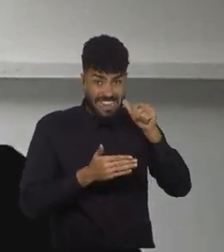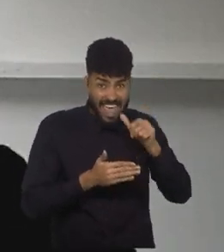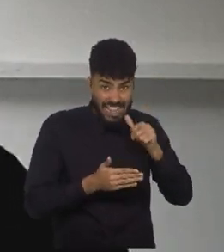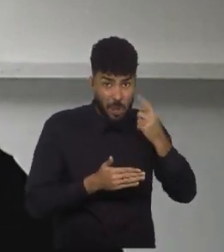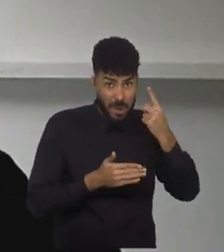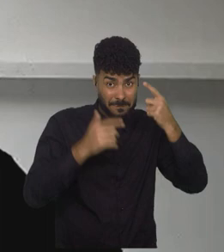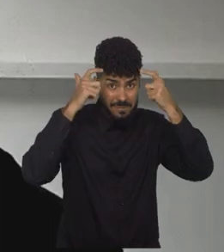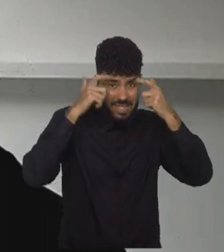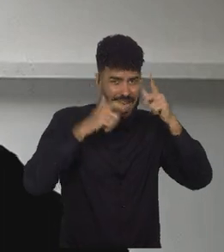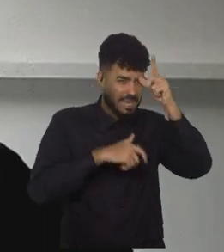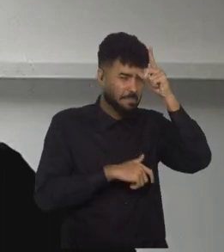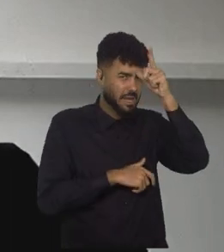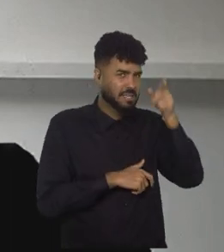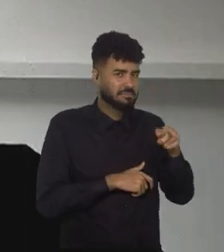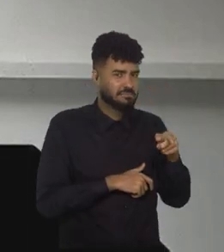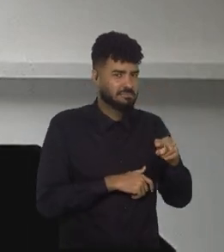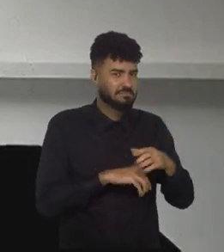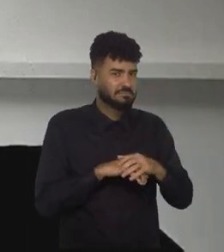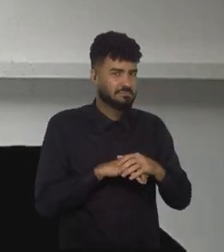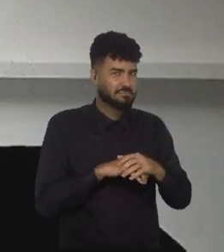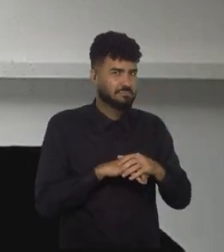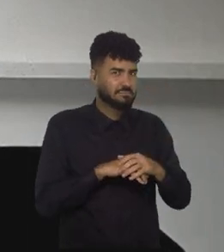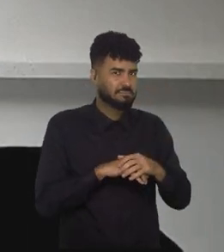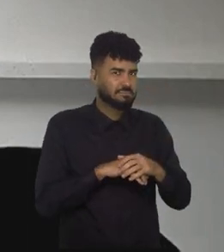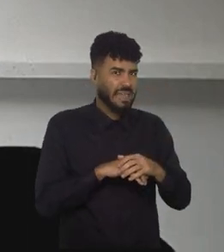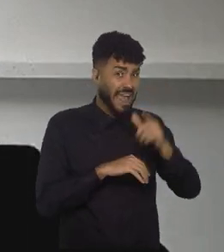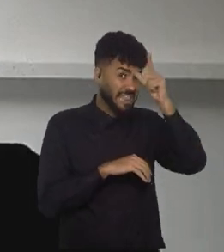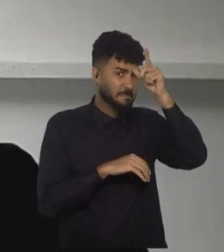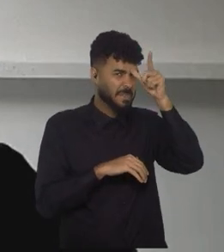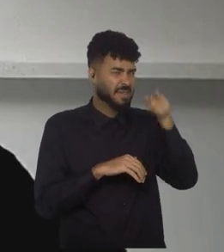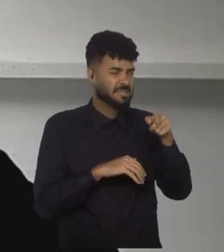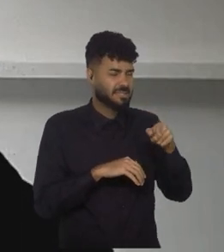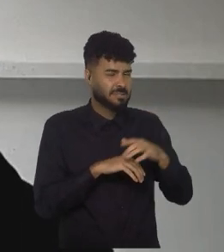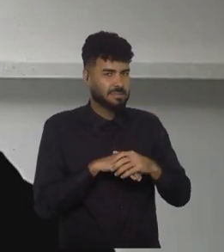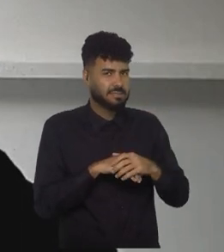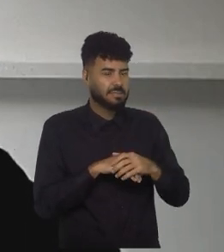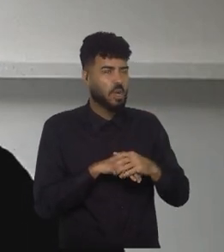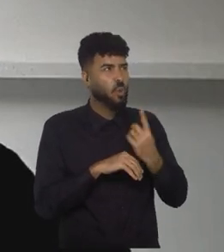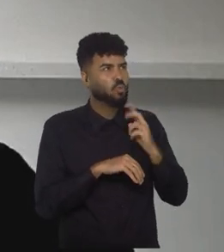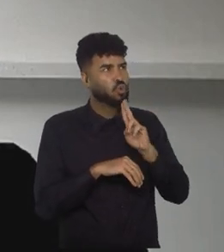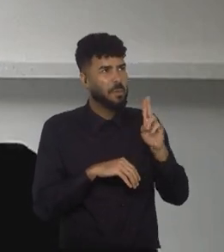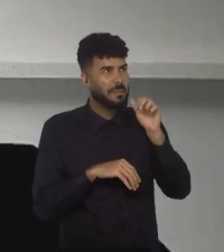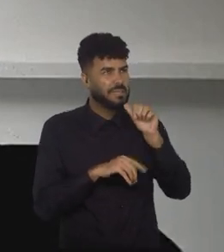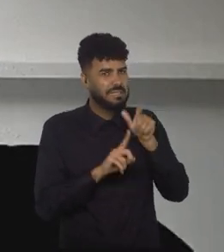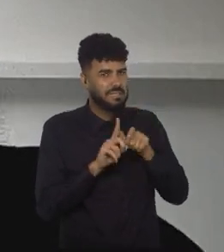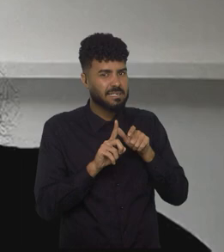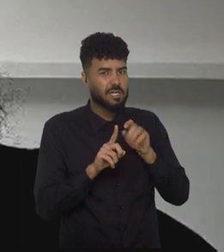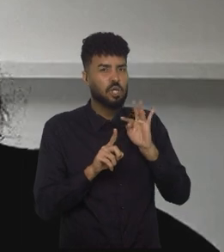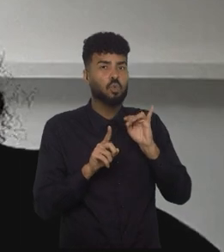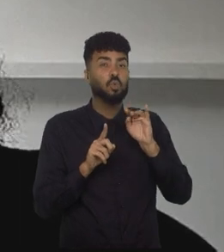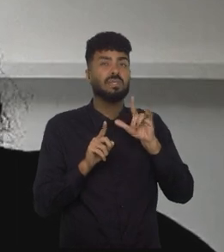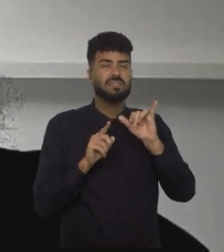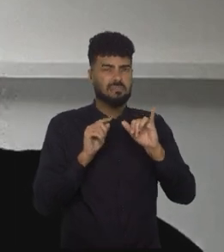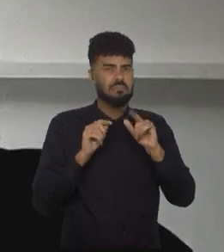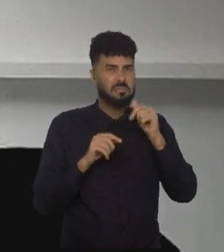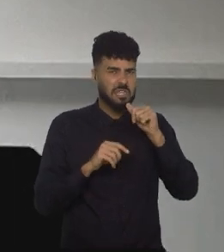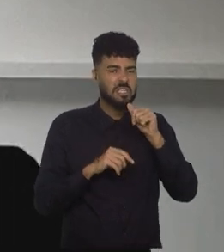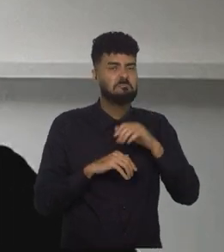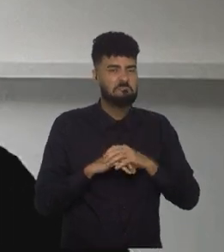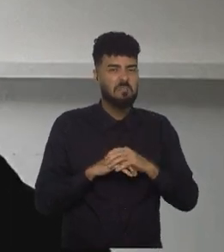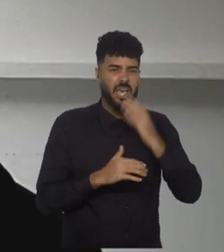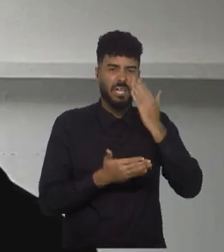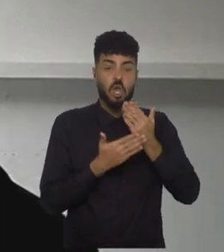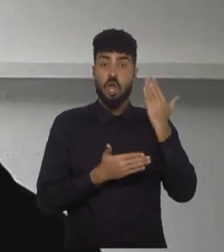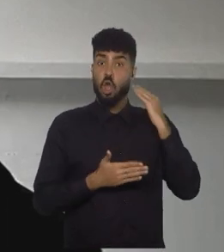Alemanha, mas, se for para dar um nome específico, aí eu acho que eu vou de Julie Brando. Na Copa do